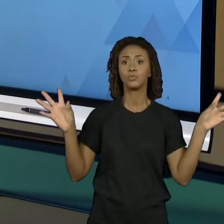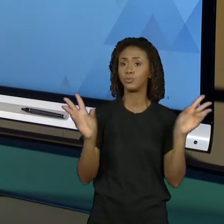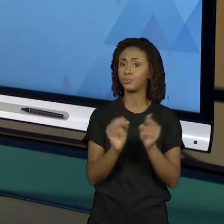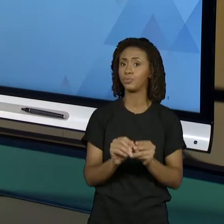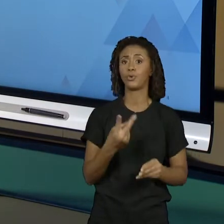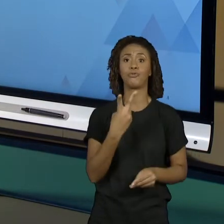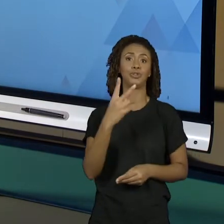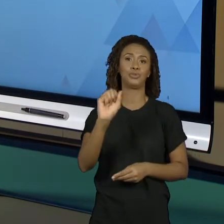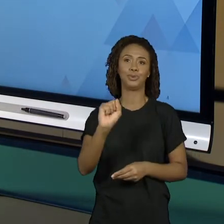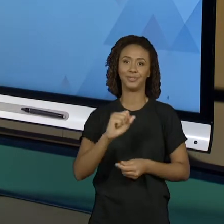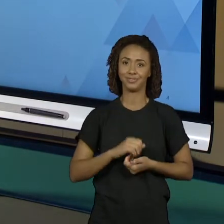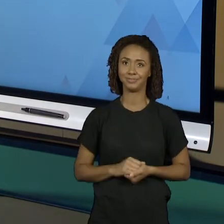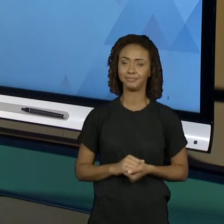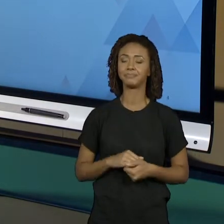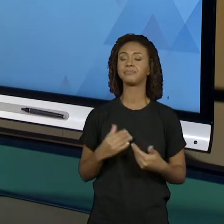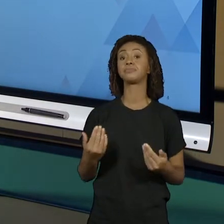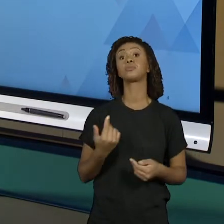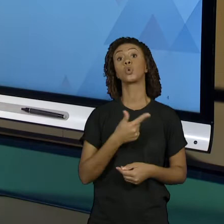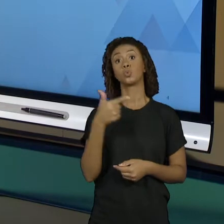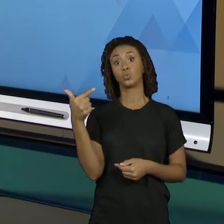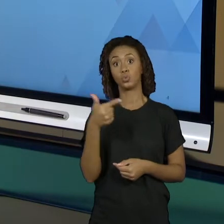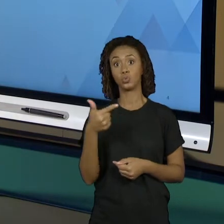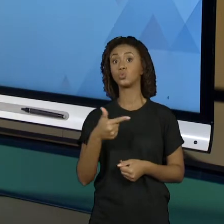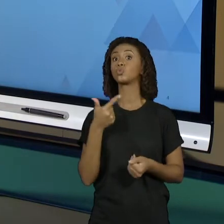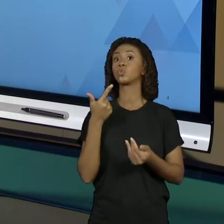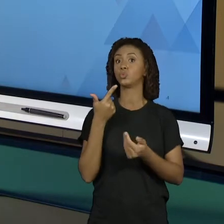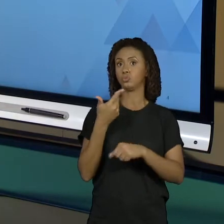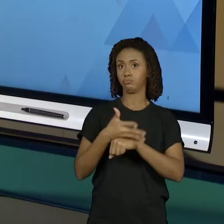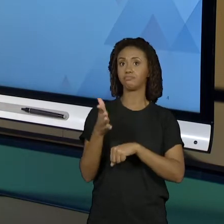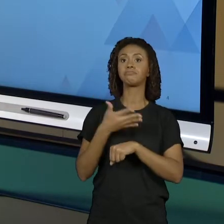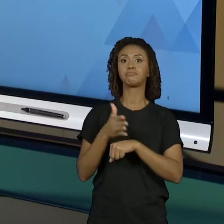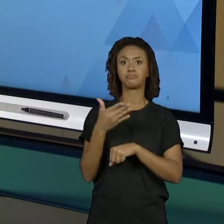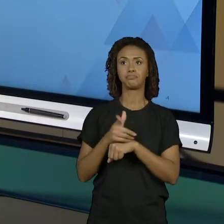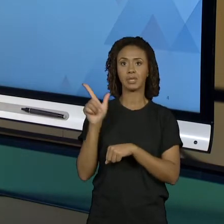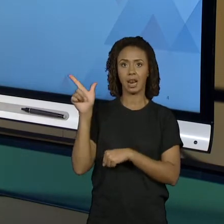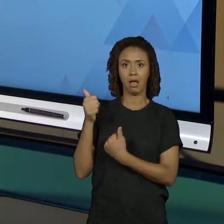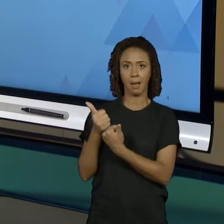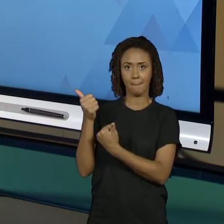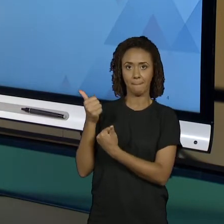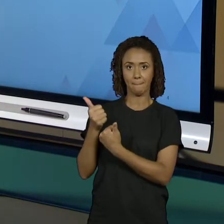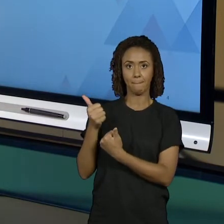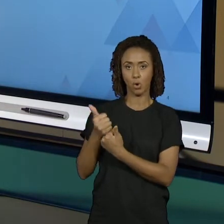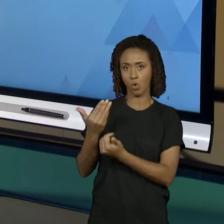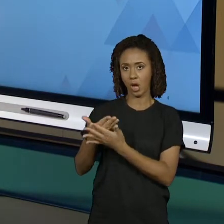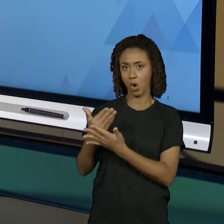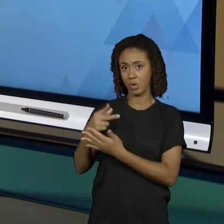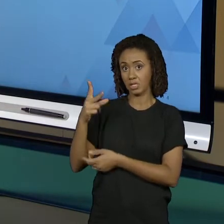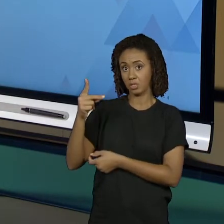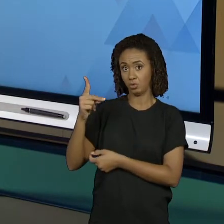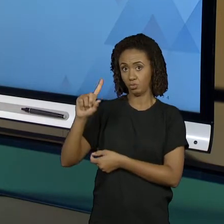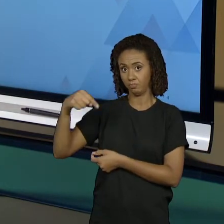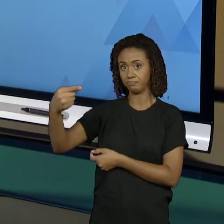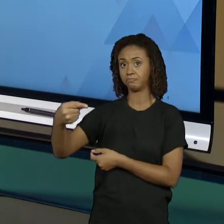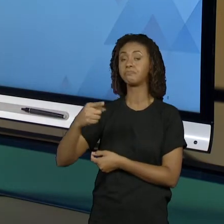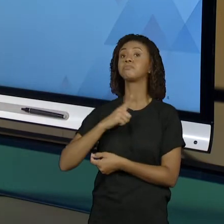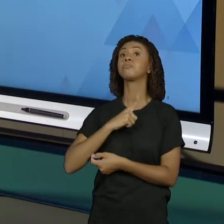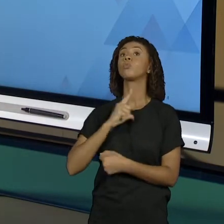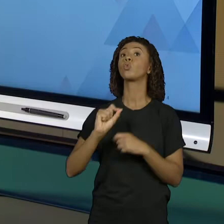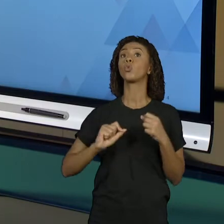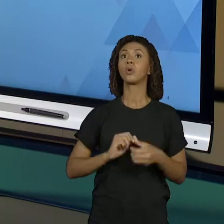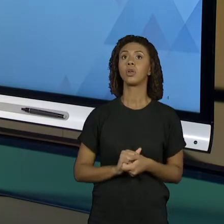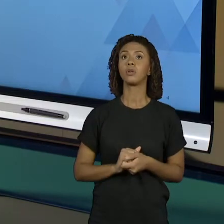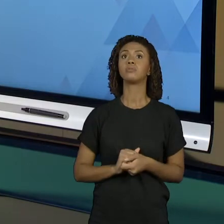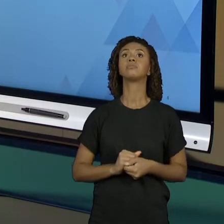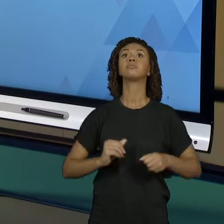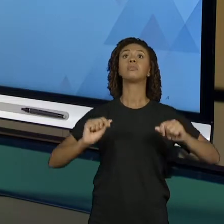O segundo exercício, que também está no exercício de apoio após a segunda aula, é uma equação de